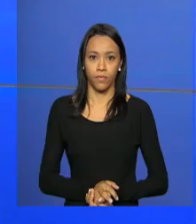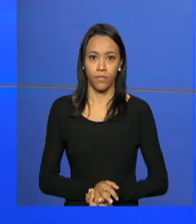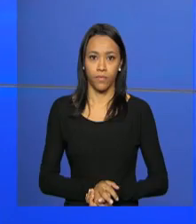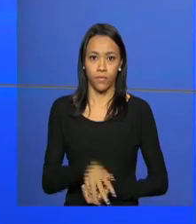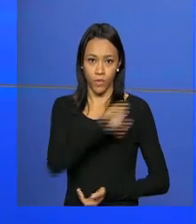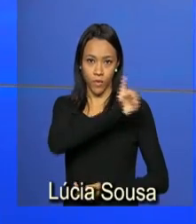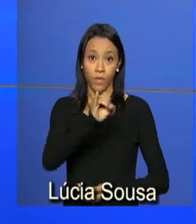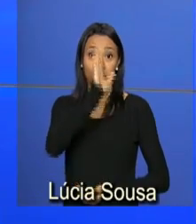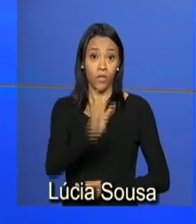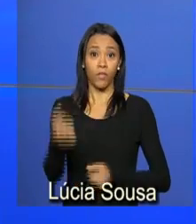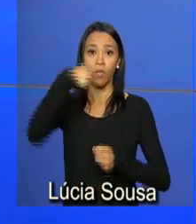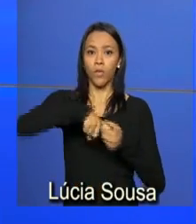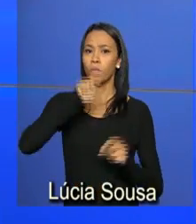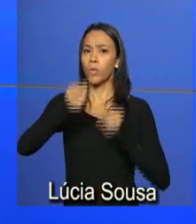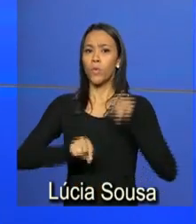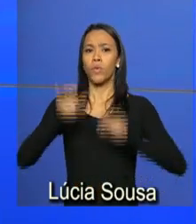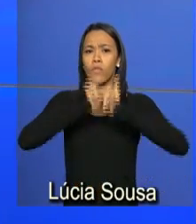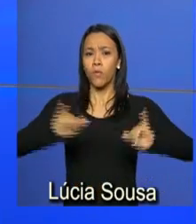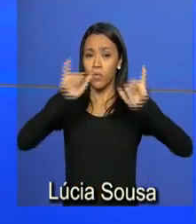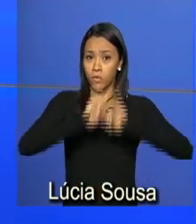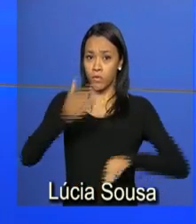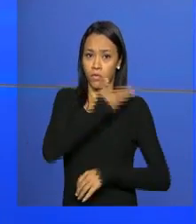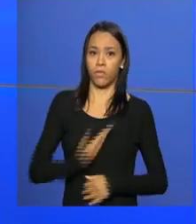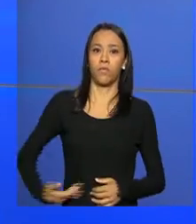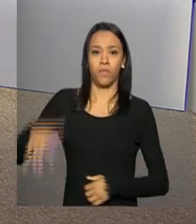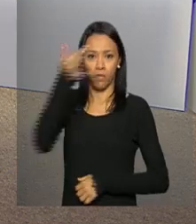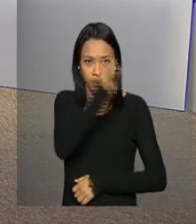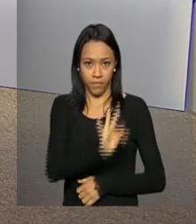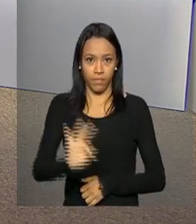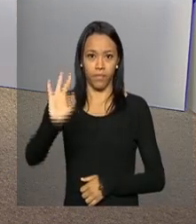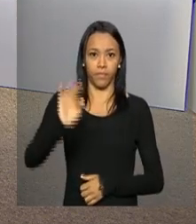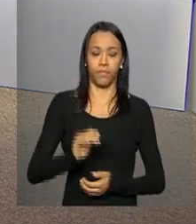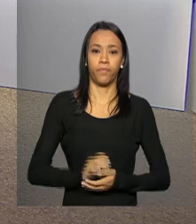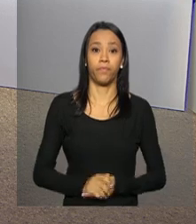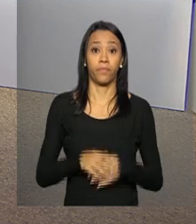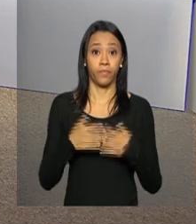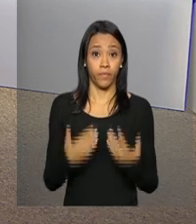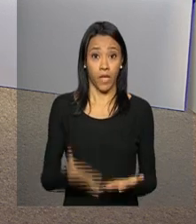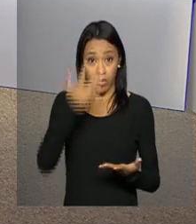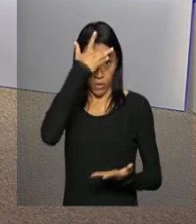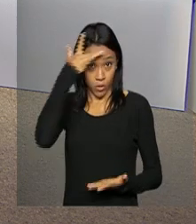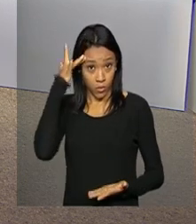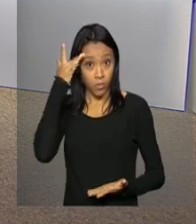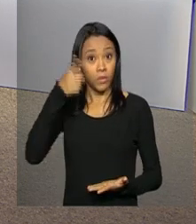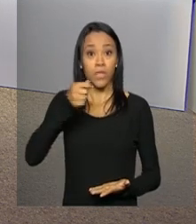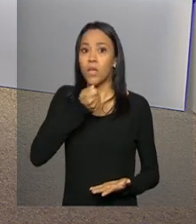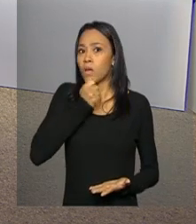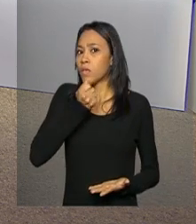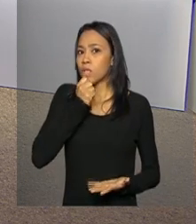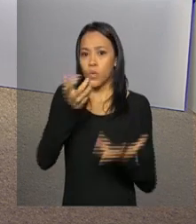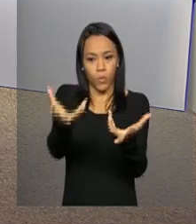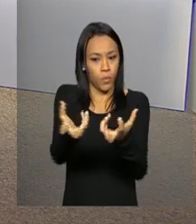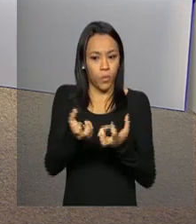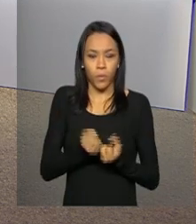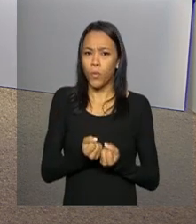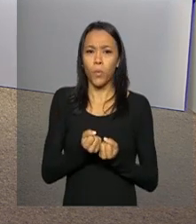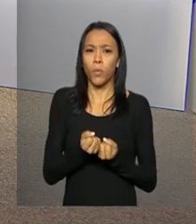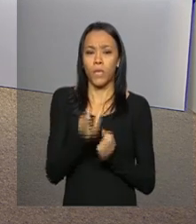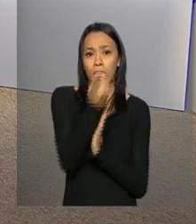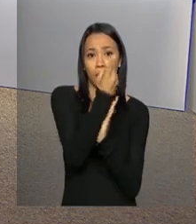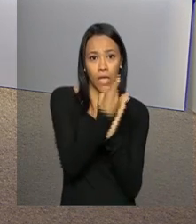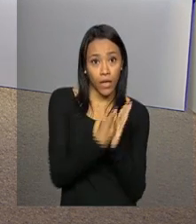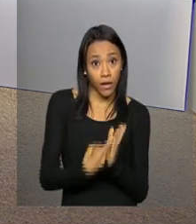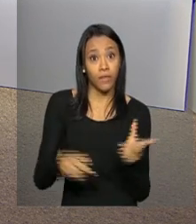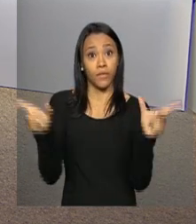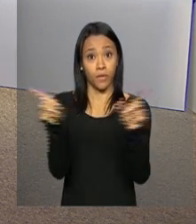Olá, estamos de volta com as notícias do governo federal. Os contribuintes que ainda não entregaram a declaração